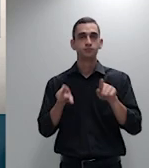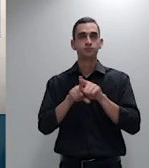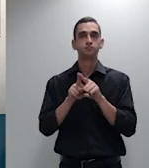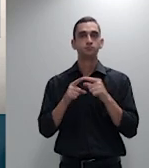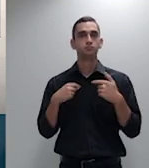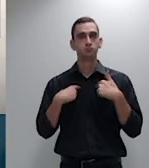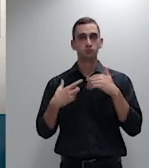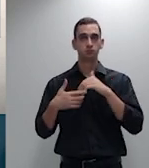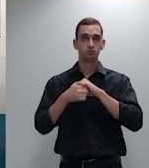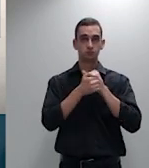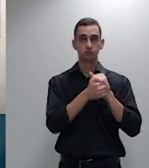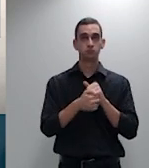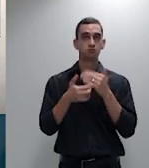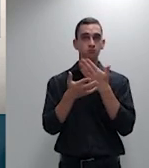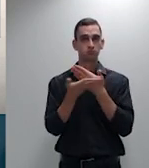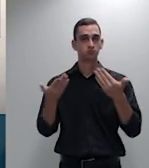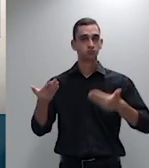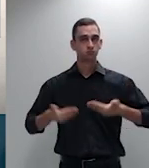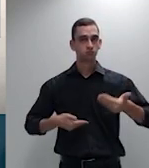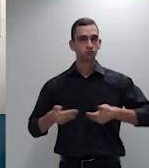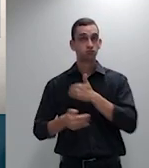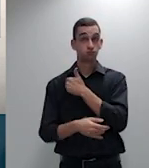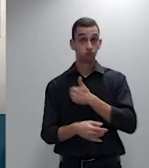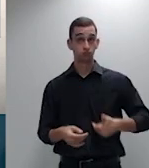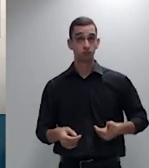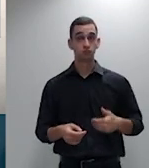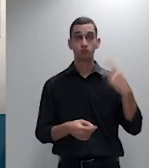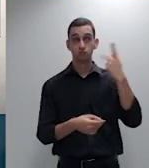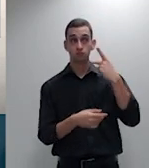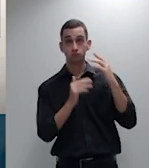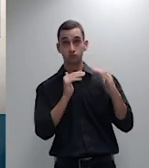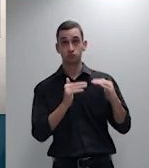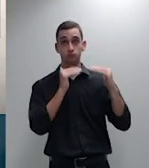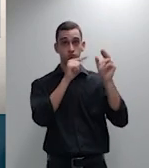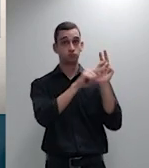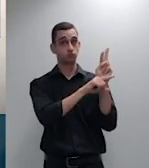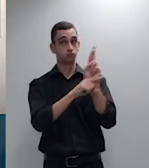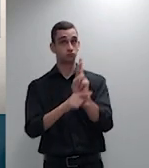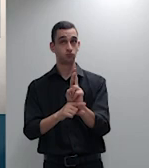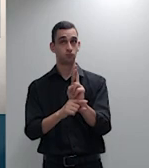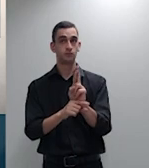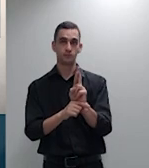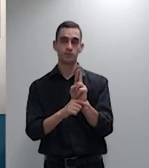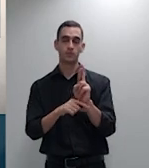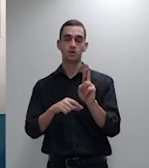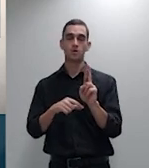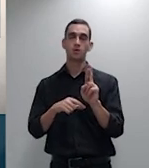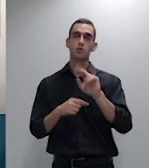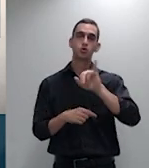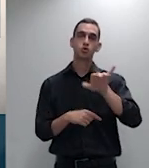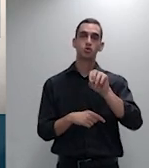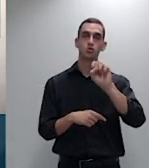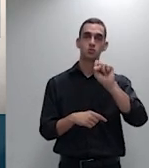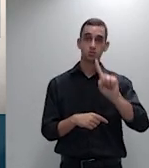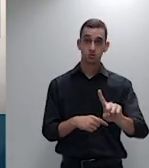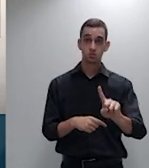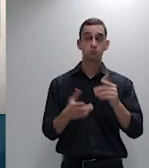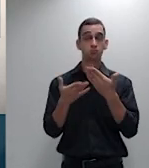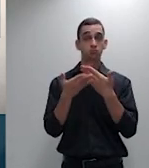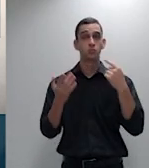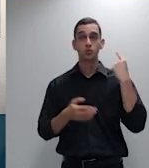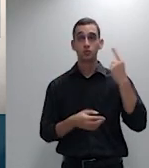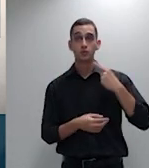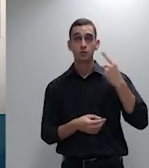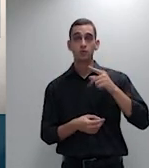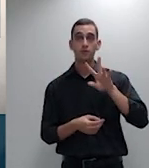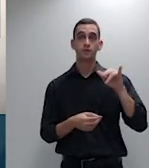servidores o Subprocurador Geral da República bem como todos os colegas advogados que vão sustentar oralmente e que